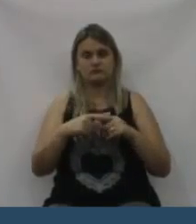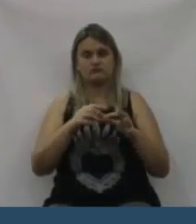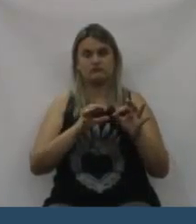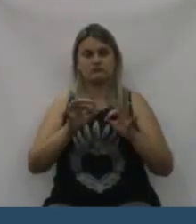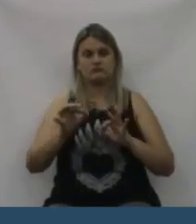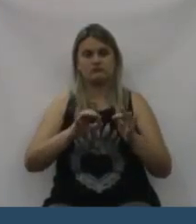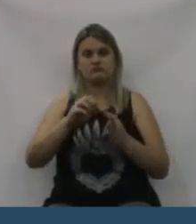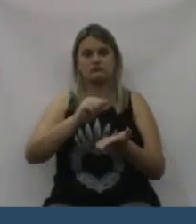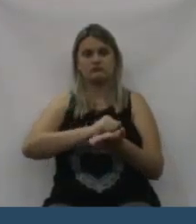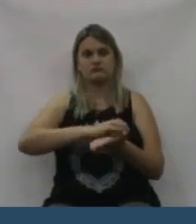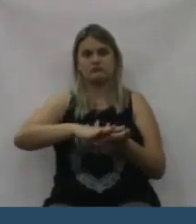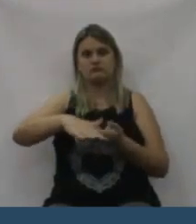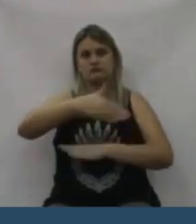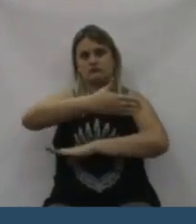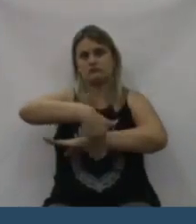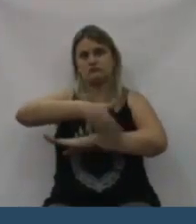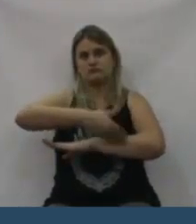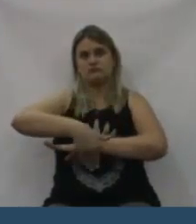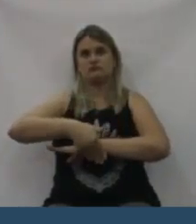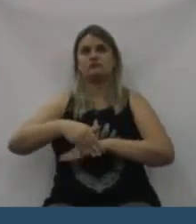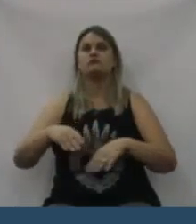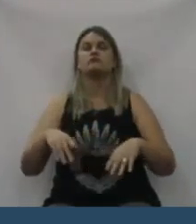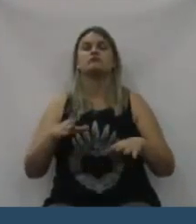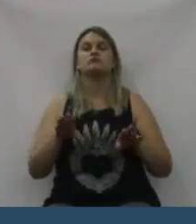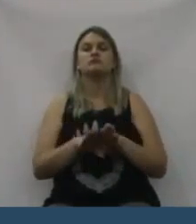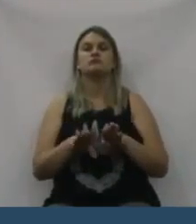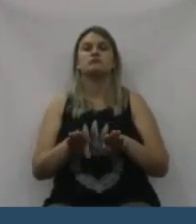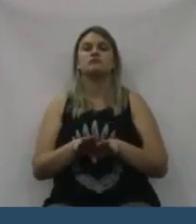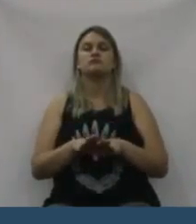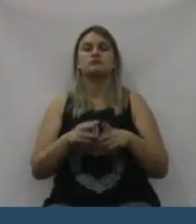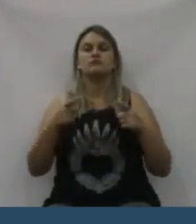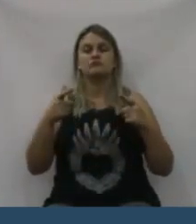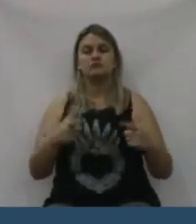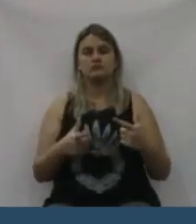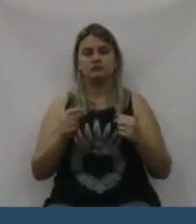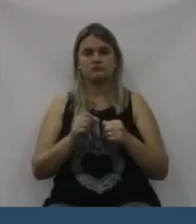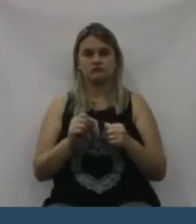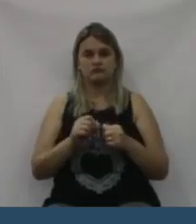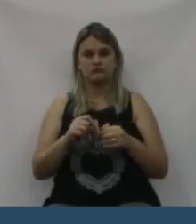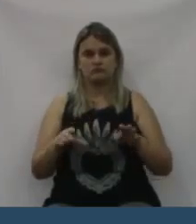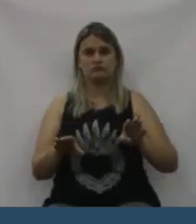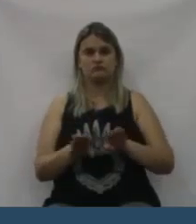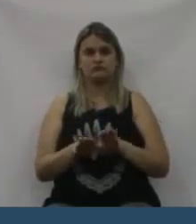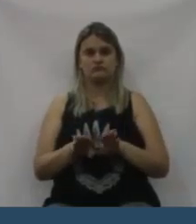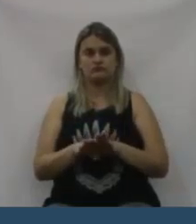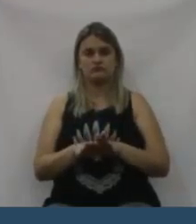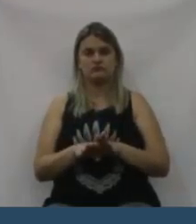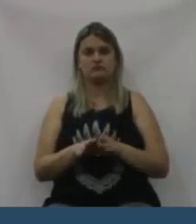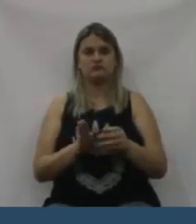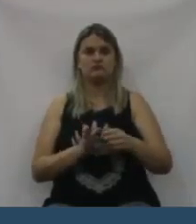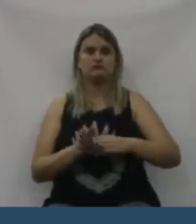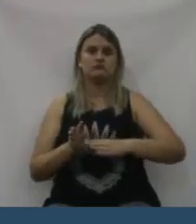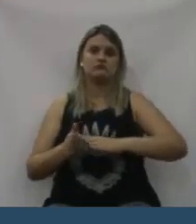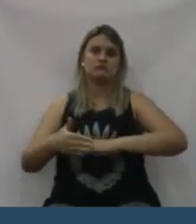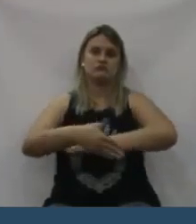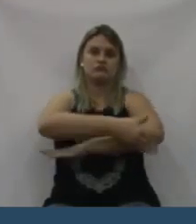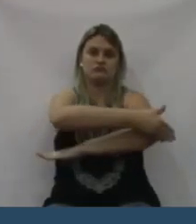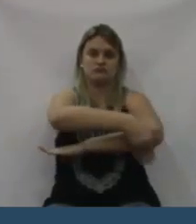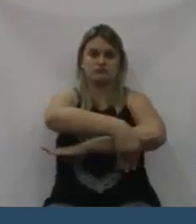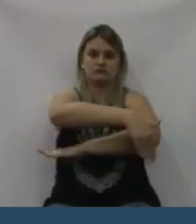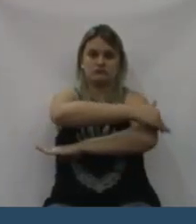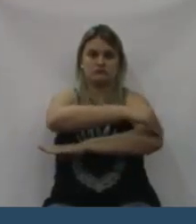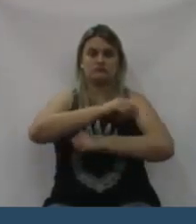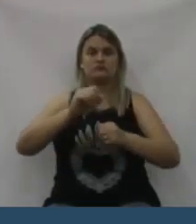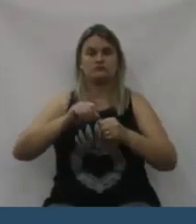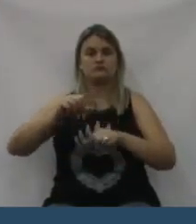à noite ali, o pessoal que se dirigia ao mercado, à maternidade, realmente estava com um problema ali